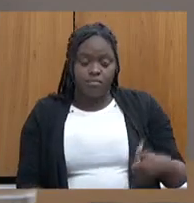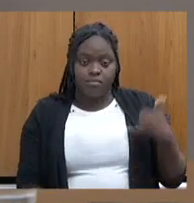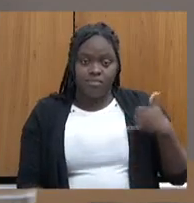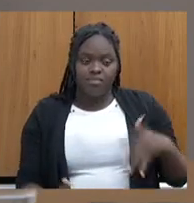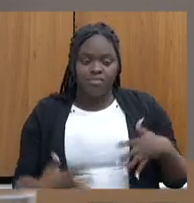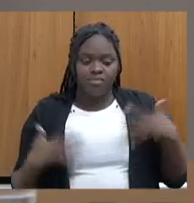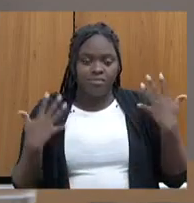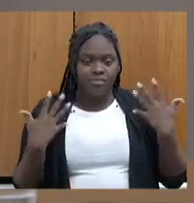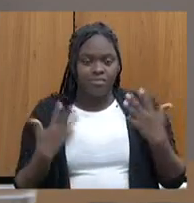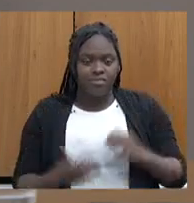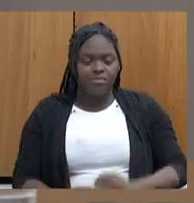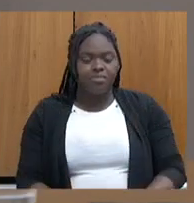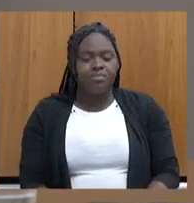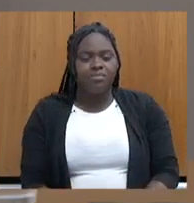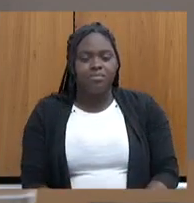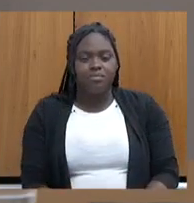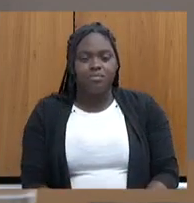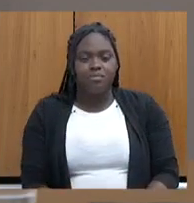favor.